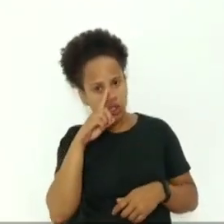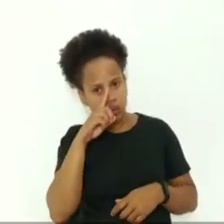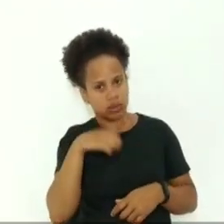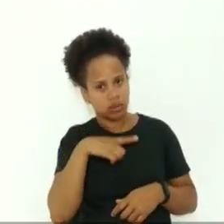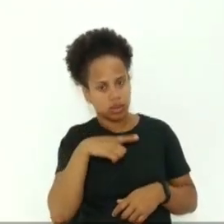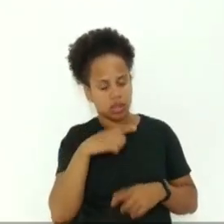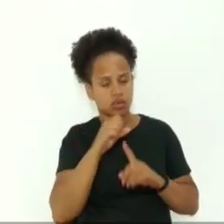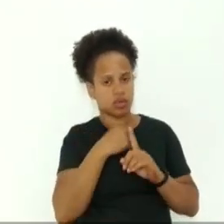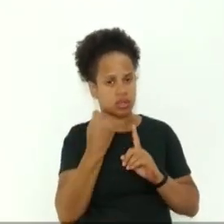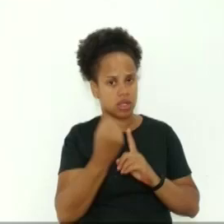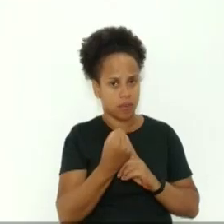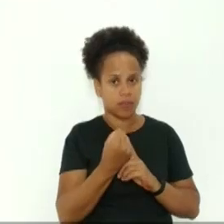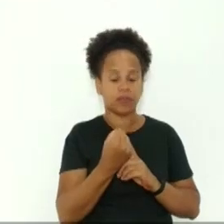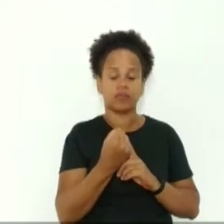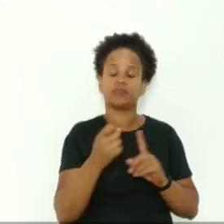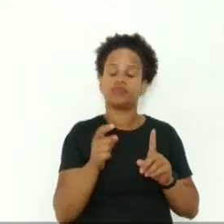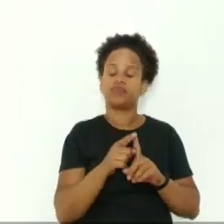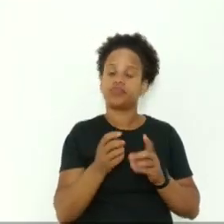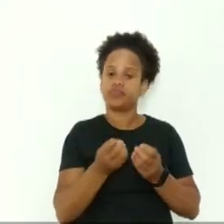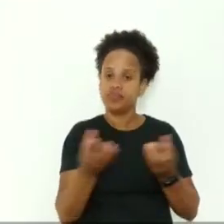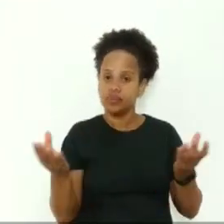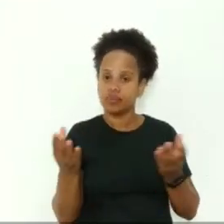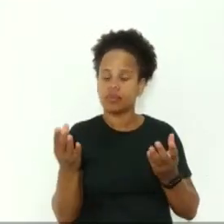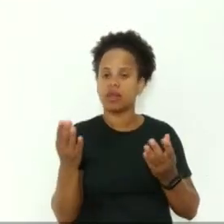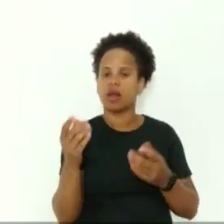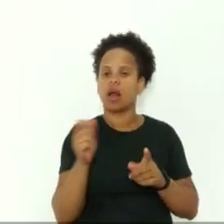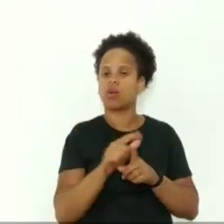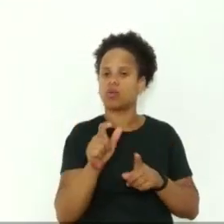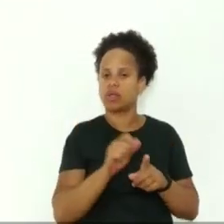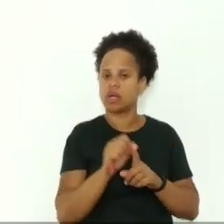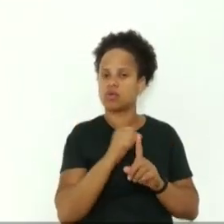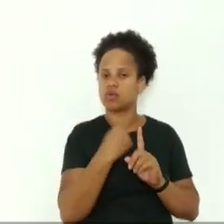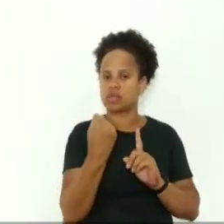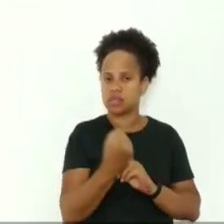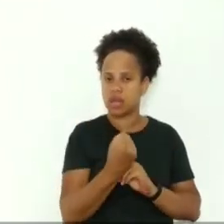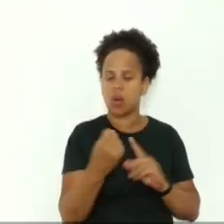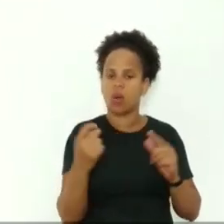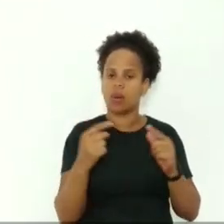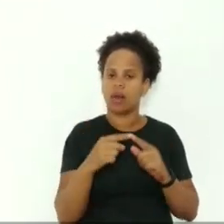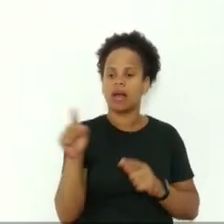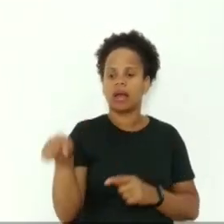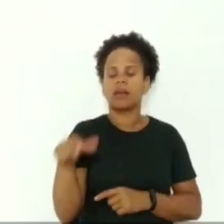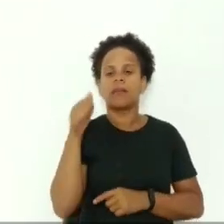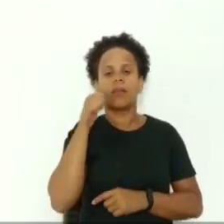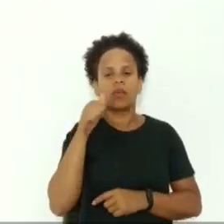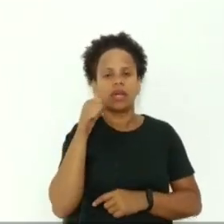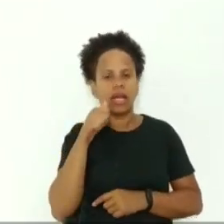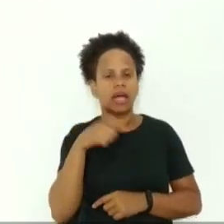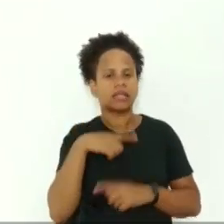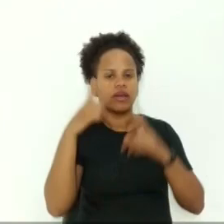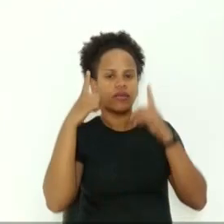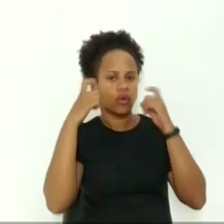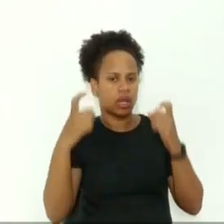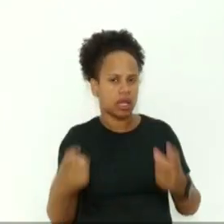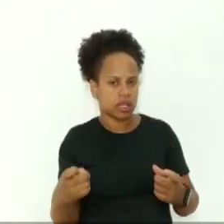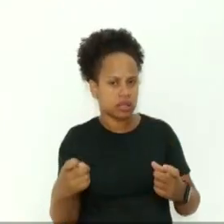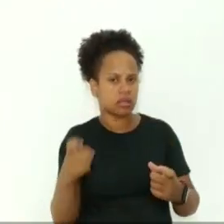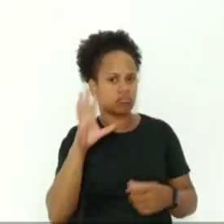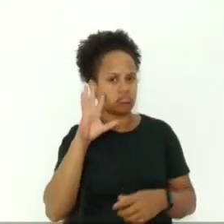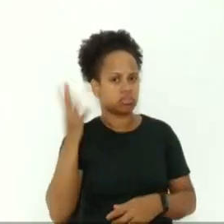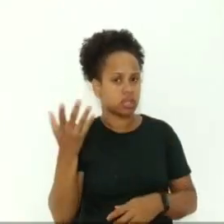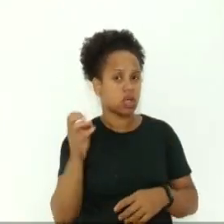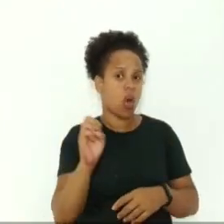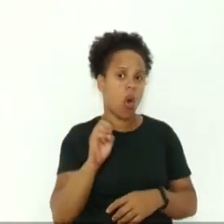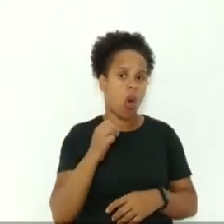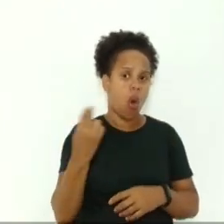benefício de concessão do aluguel social passa a contemplar a mulher em presença de violência e ou situação de ameaça